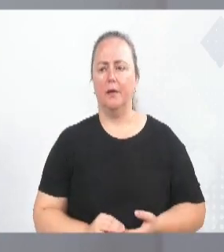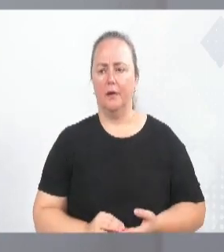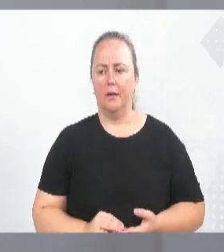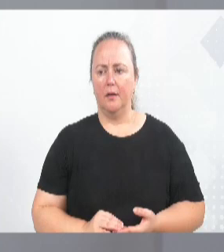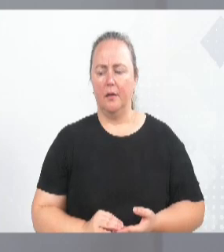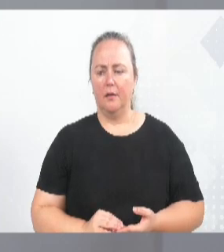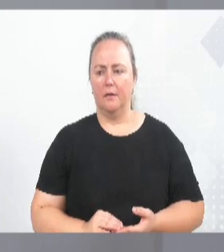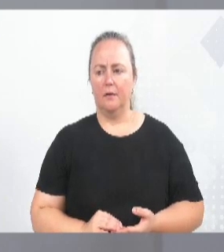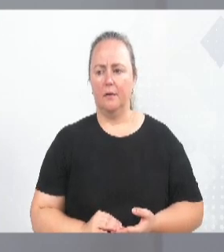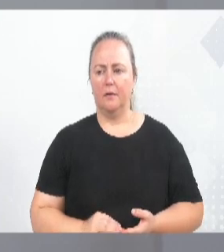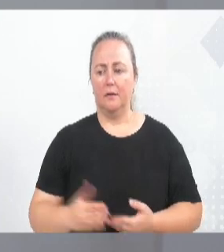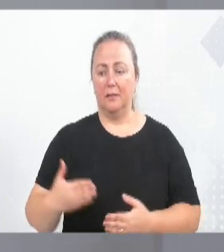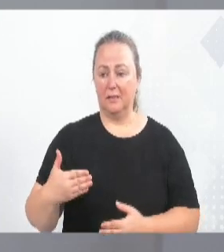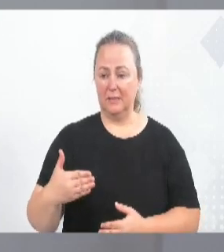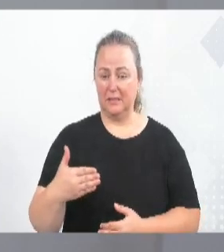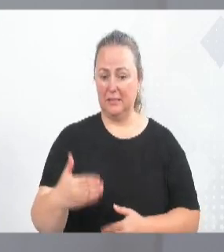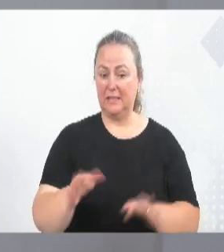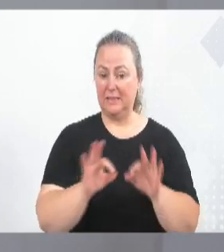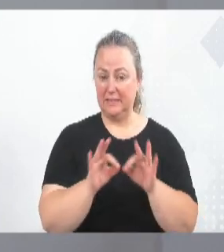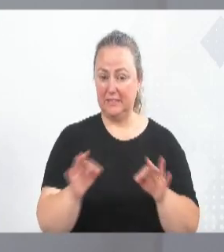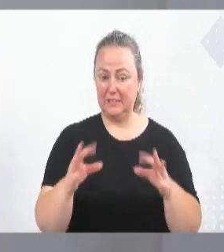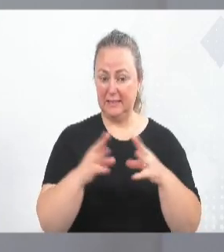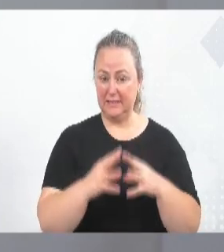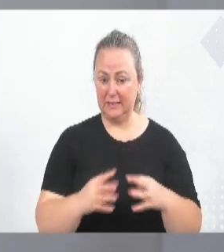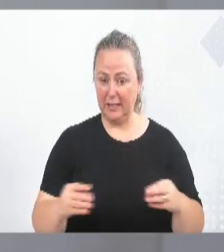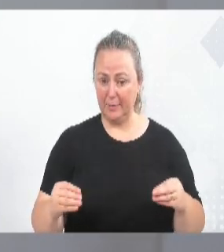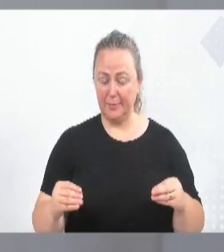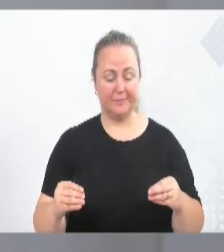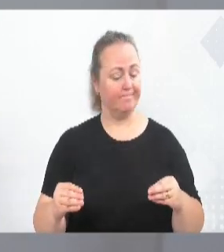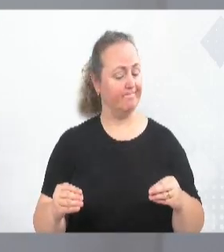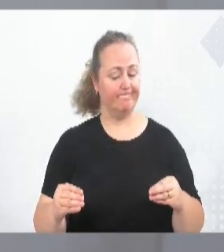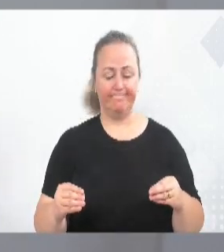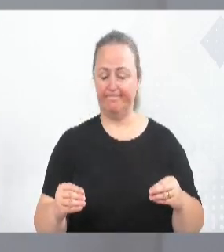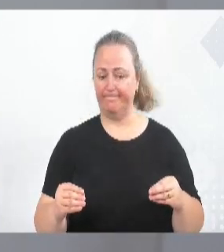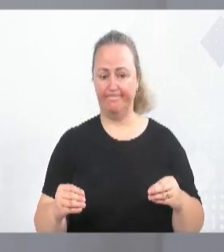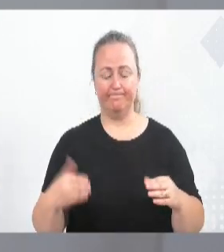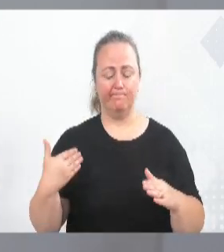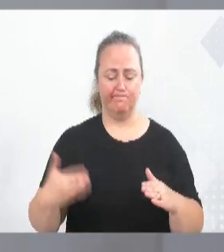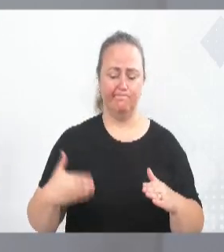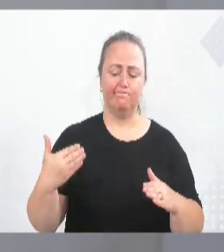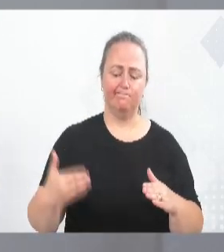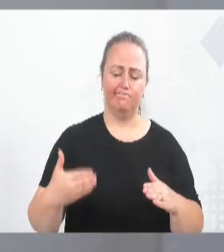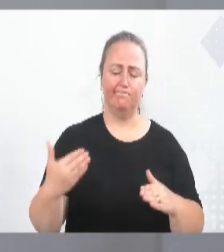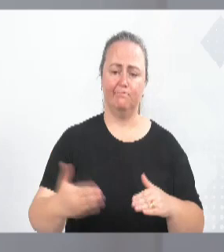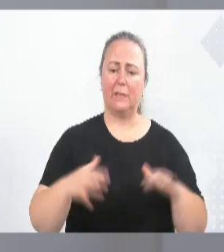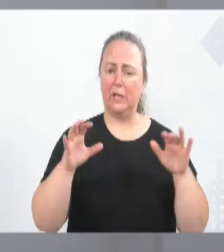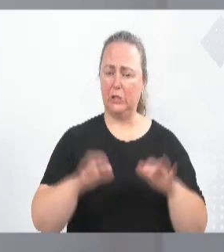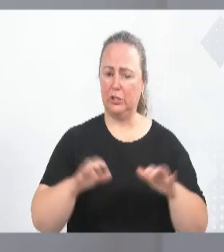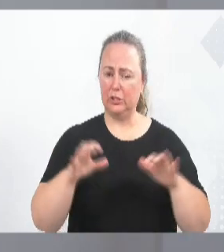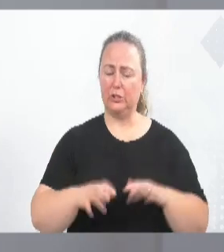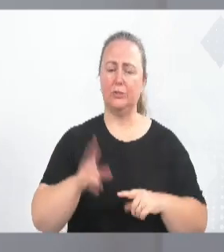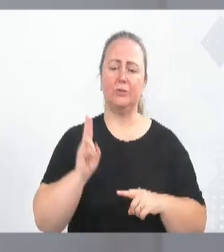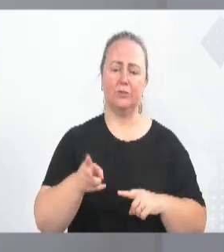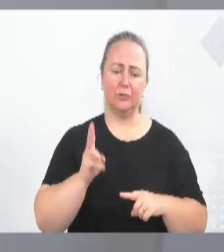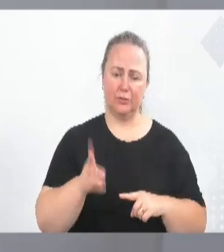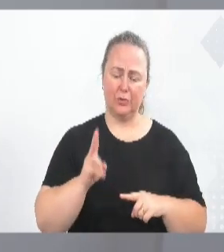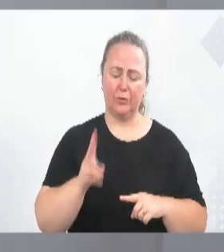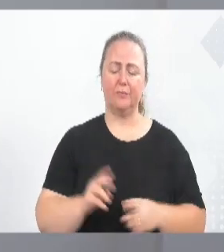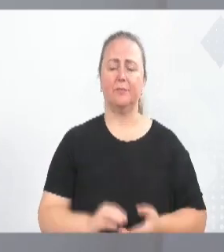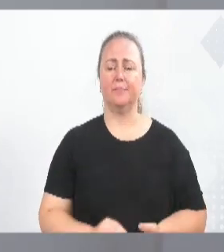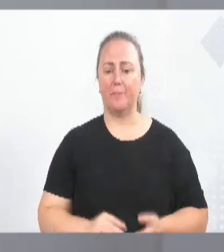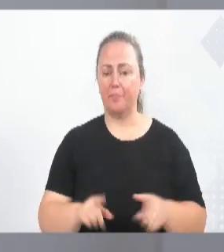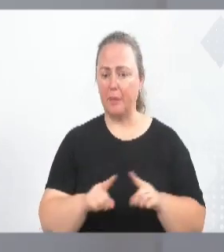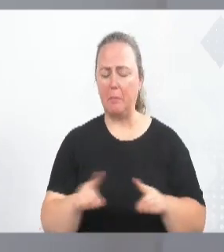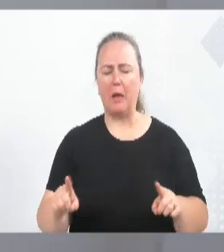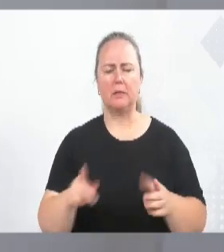vai tão simples passar assim. Infelizmente, vai acontecer. Outros, está chovendo bastante, vai chover mais também. Mas quero aqui